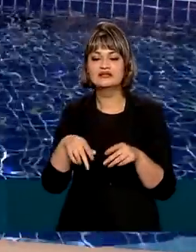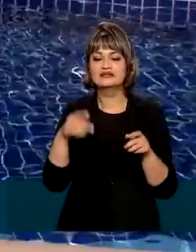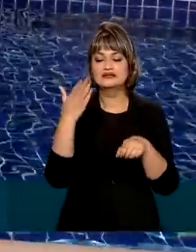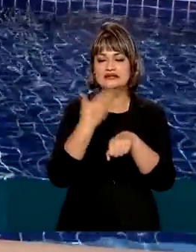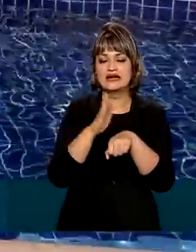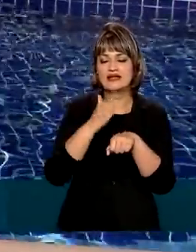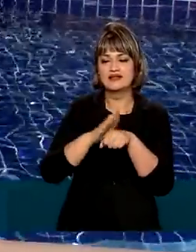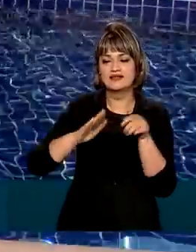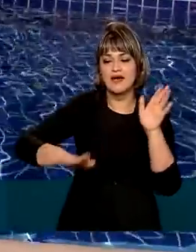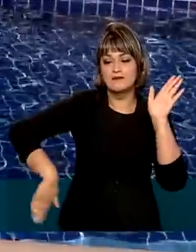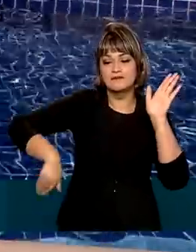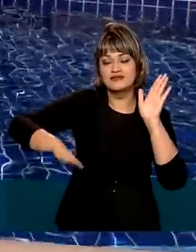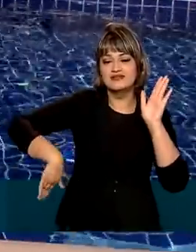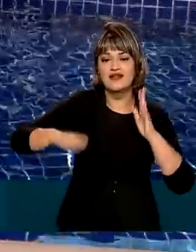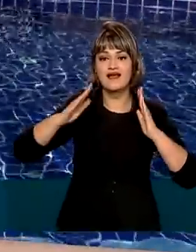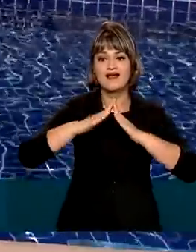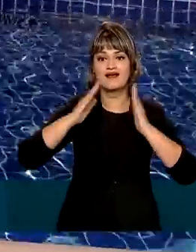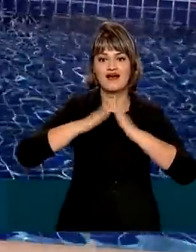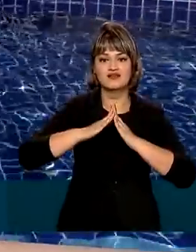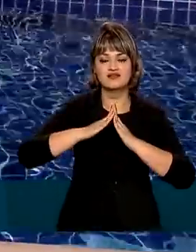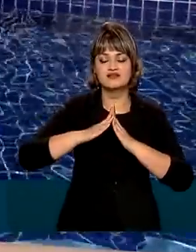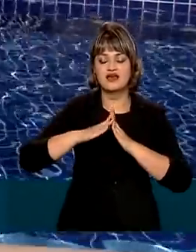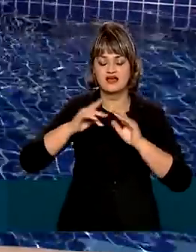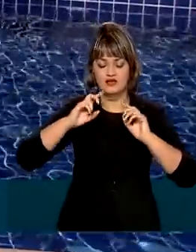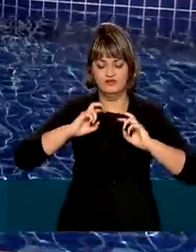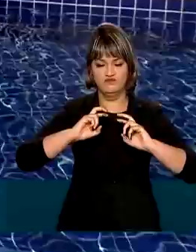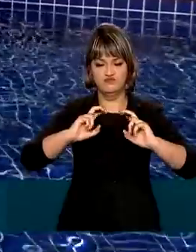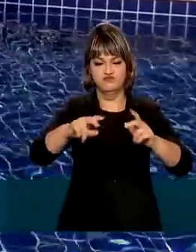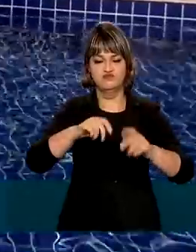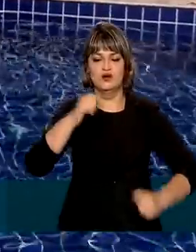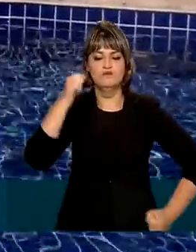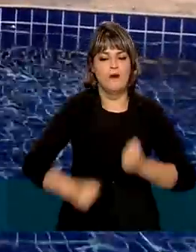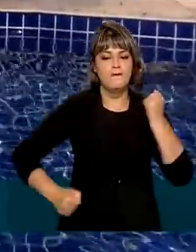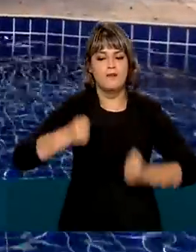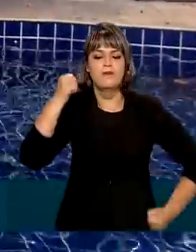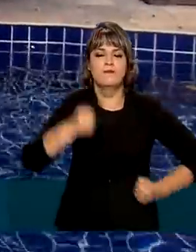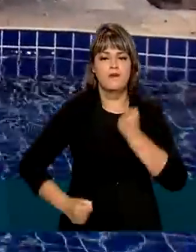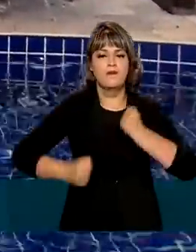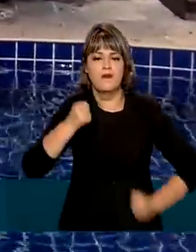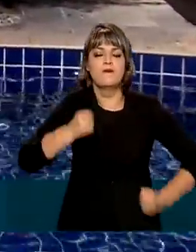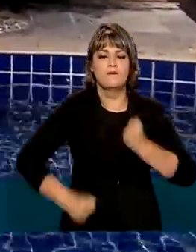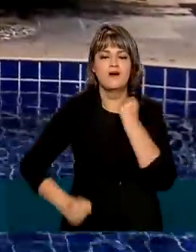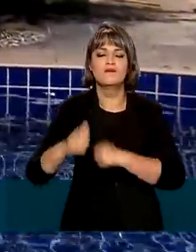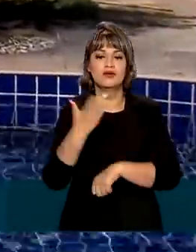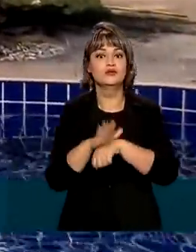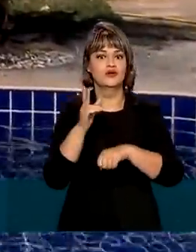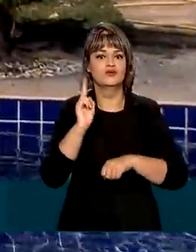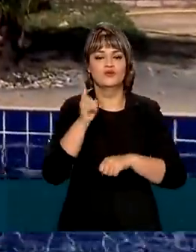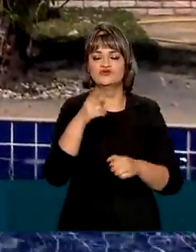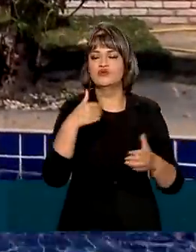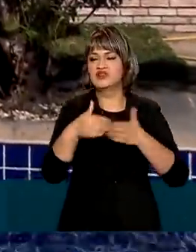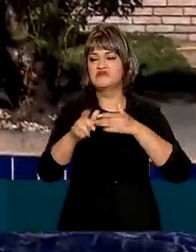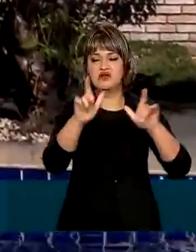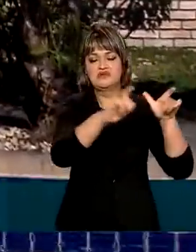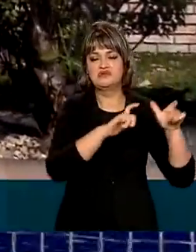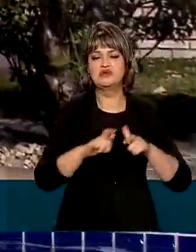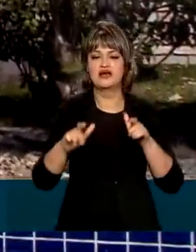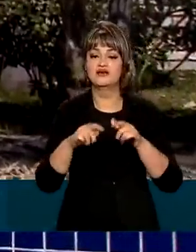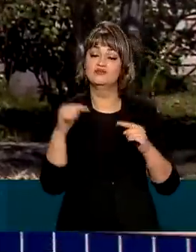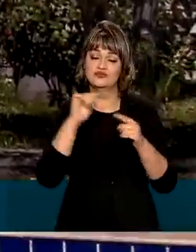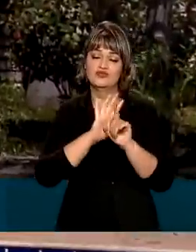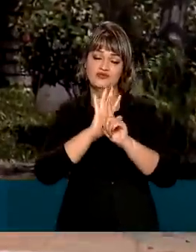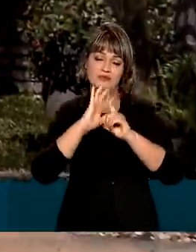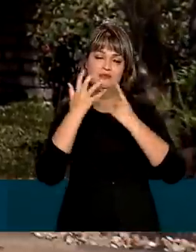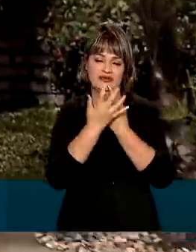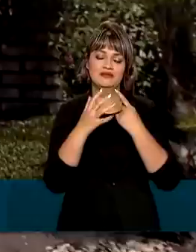piscinas de quintal e pistas de corrida de engrama para manter a forma física durante o isolamento provocado pela